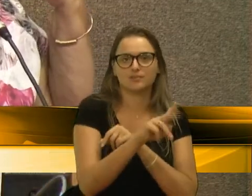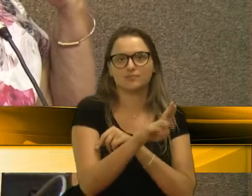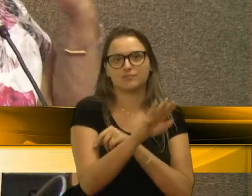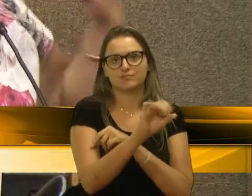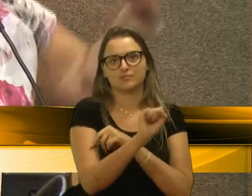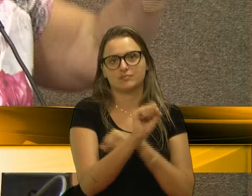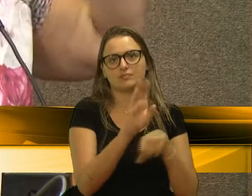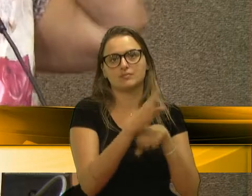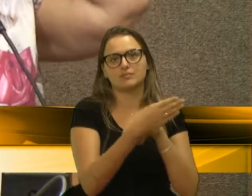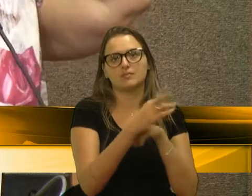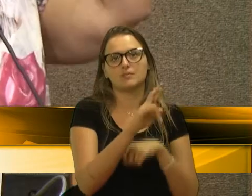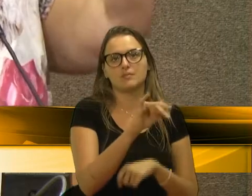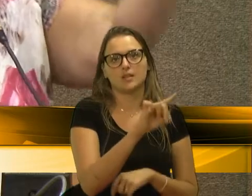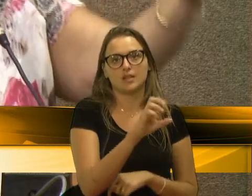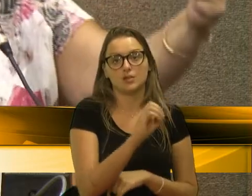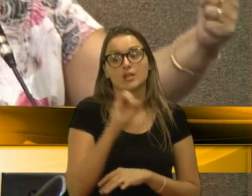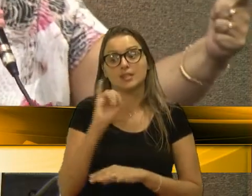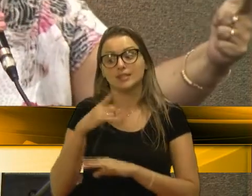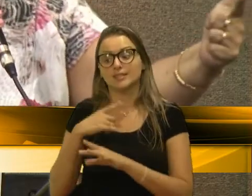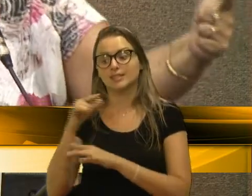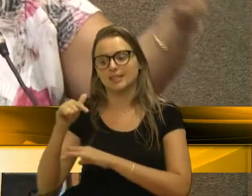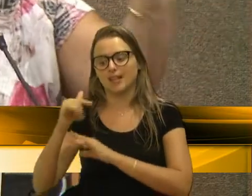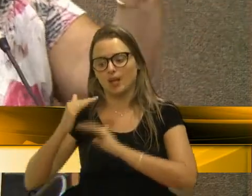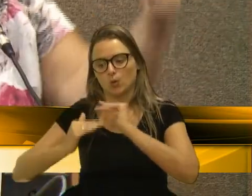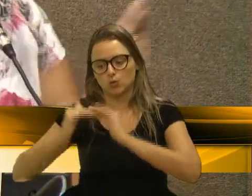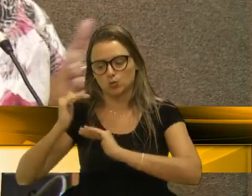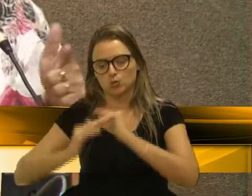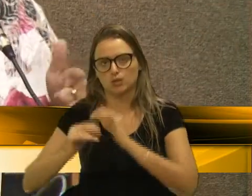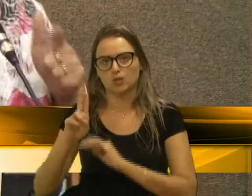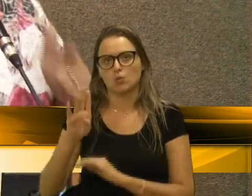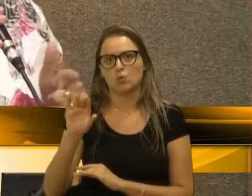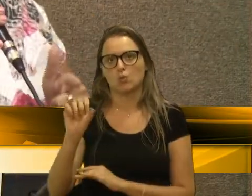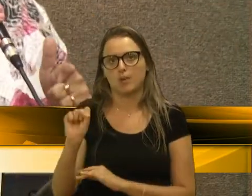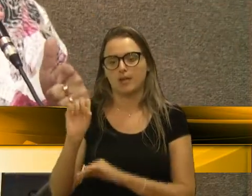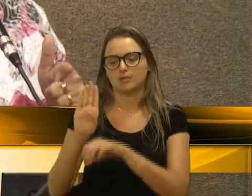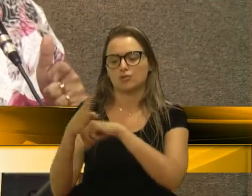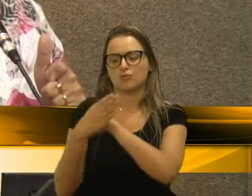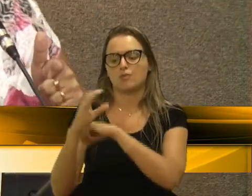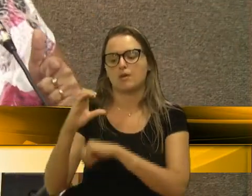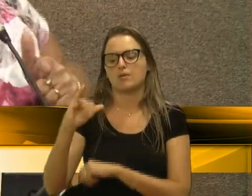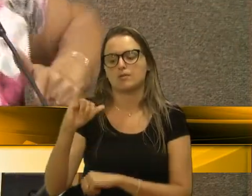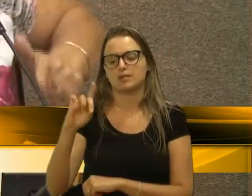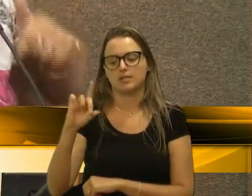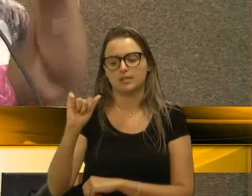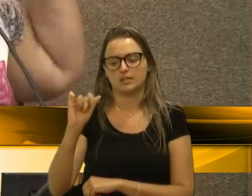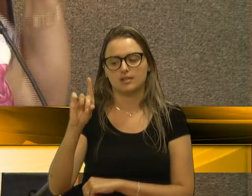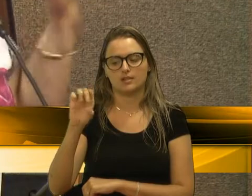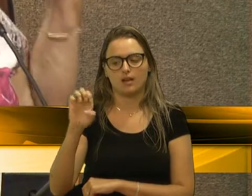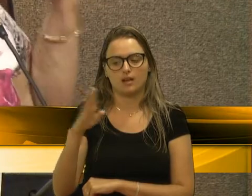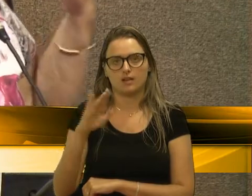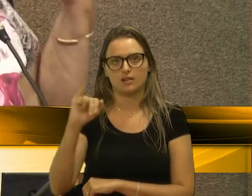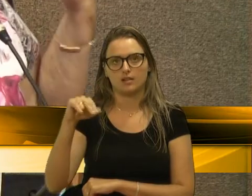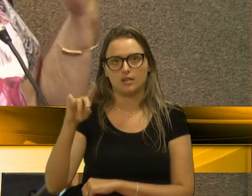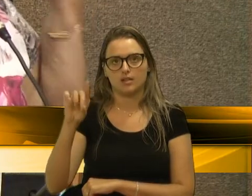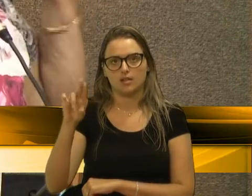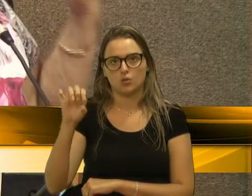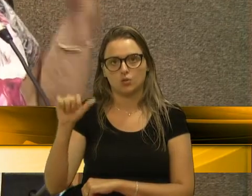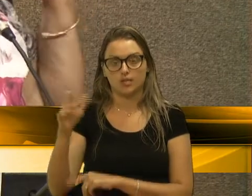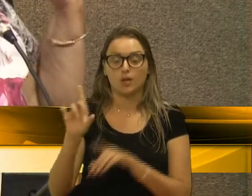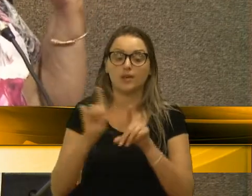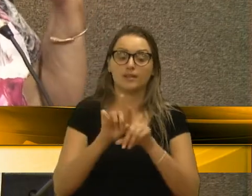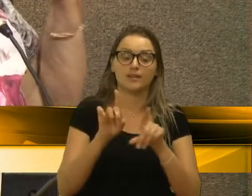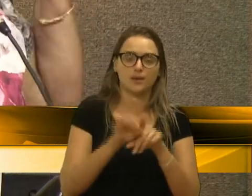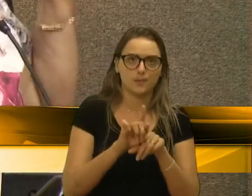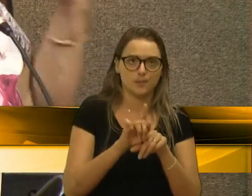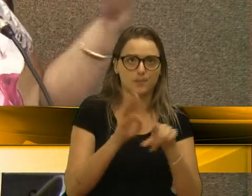desvio-risso. Então, se tivesse uma UBS lá no Cidade Industrial e uma lá no Santa Tereza, como o